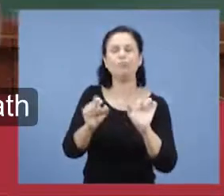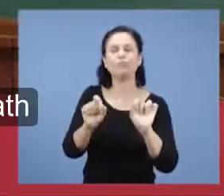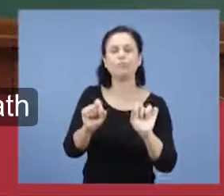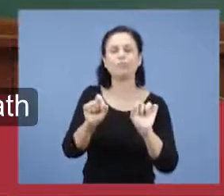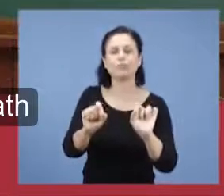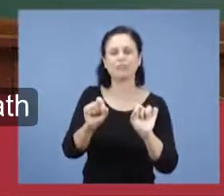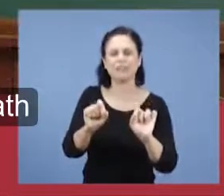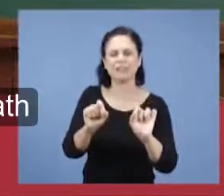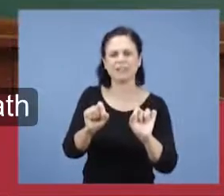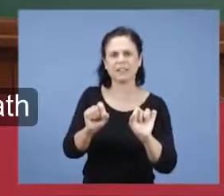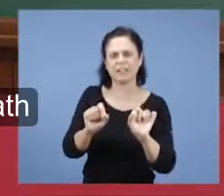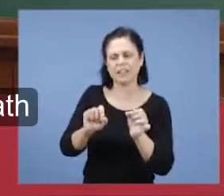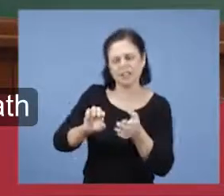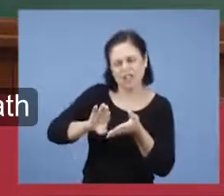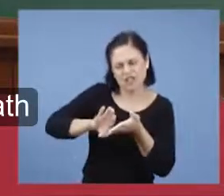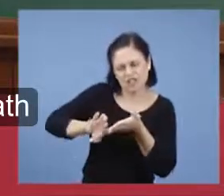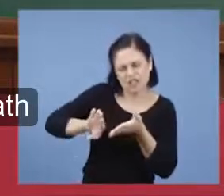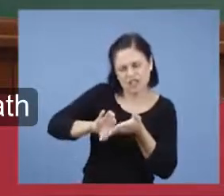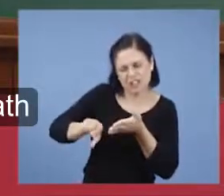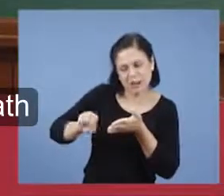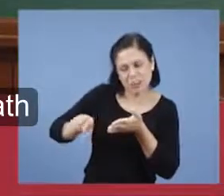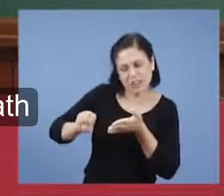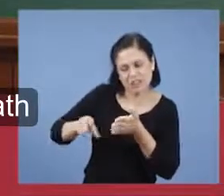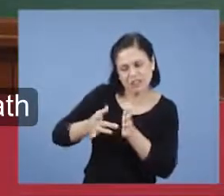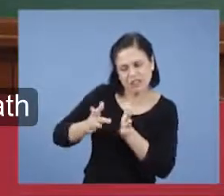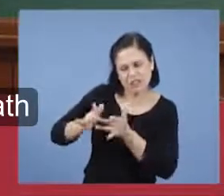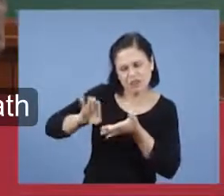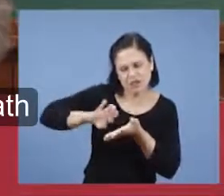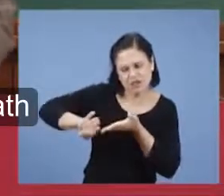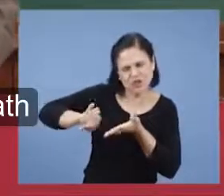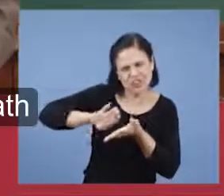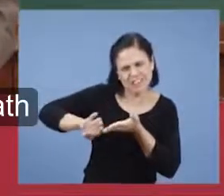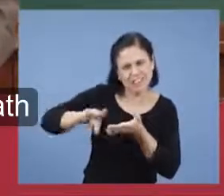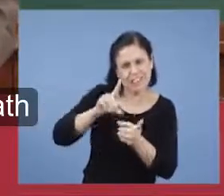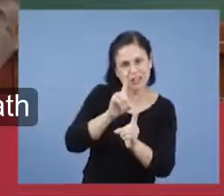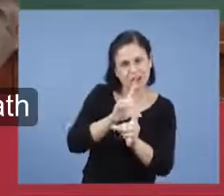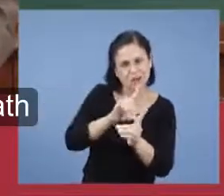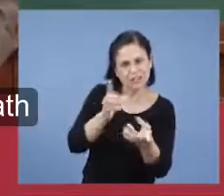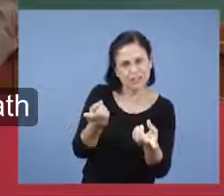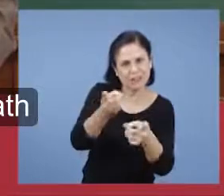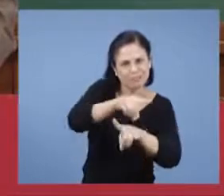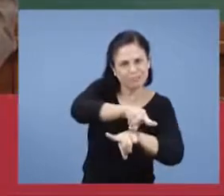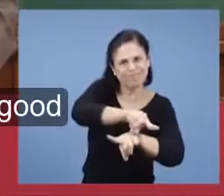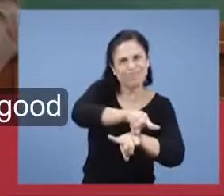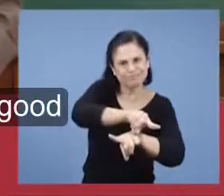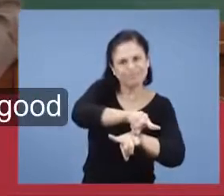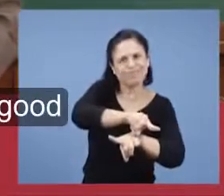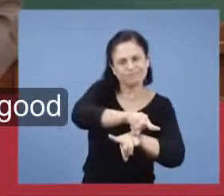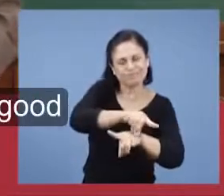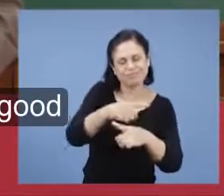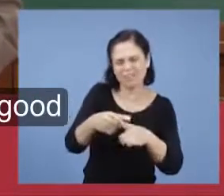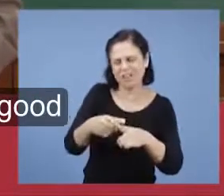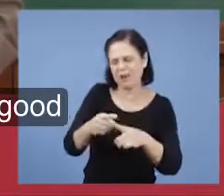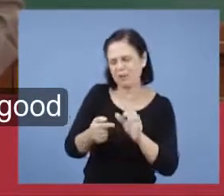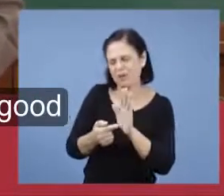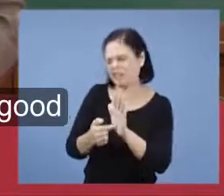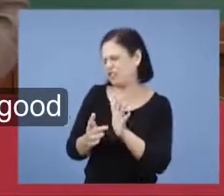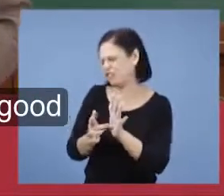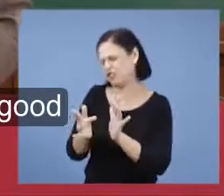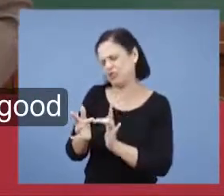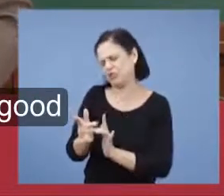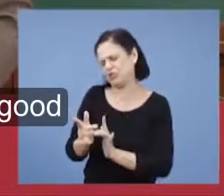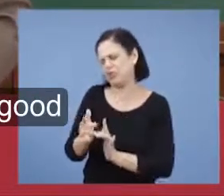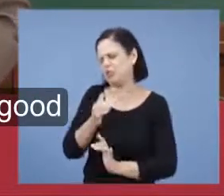o ensino de Jesus. Dizer que a morte de Jesus, o sacrifício dele,